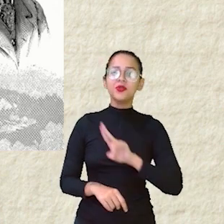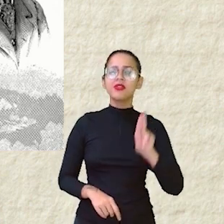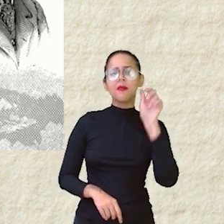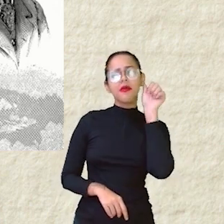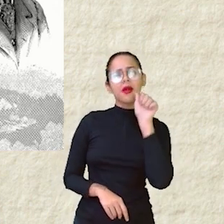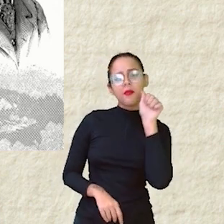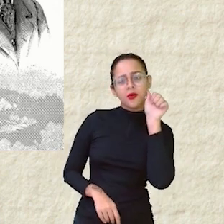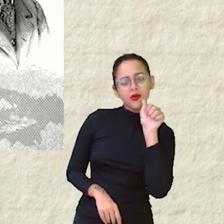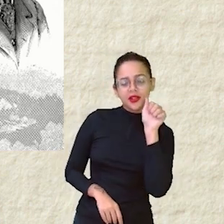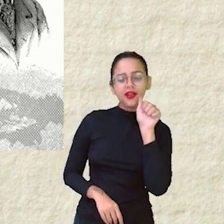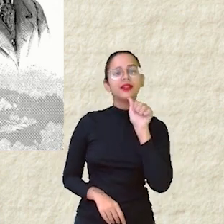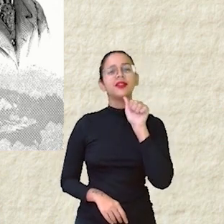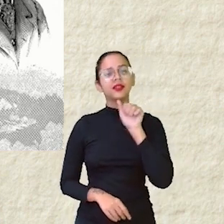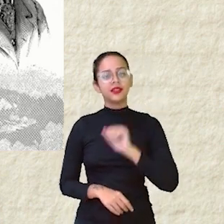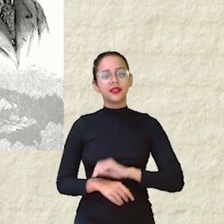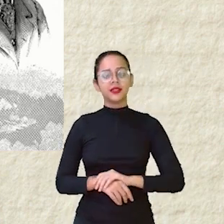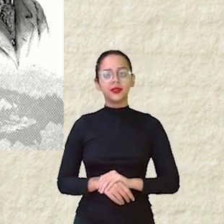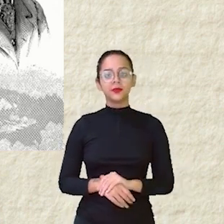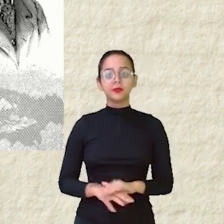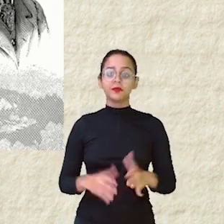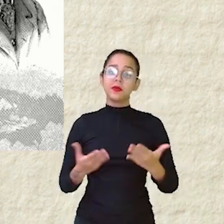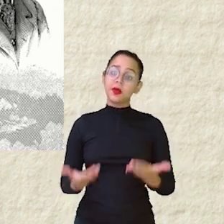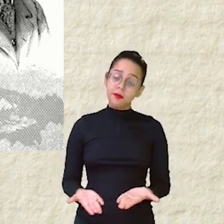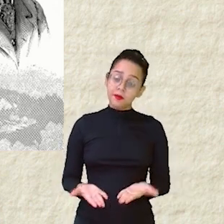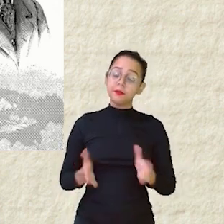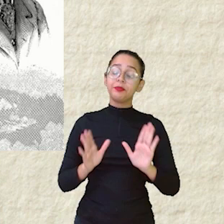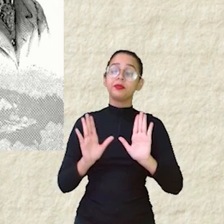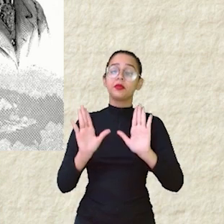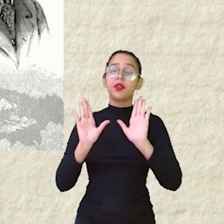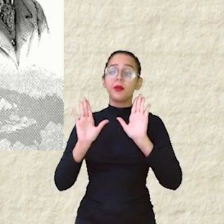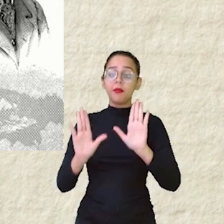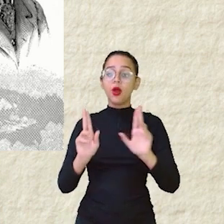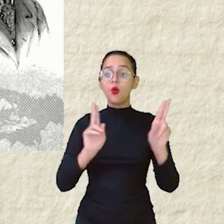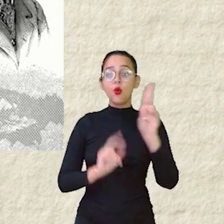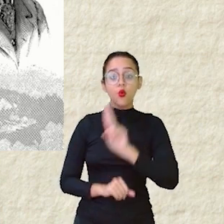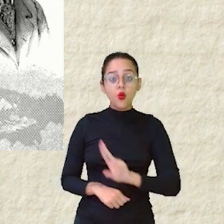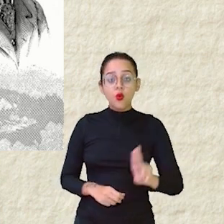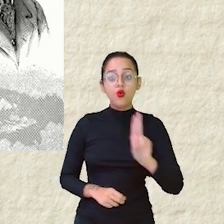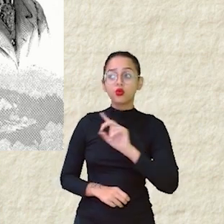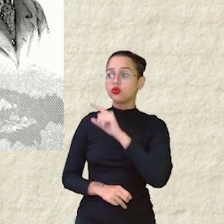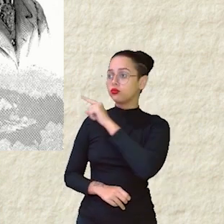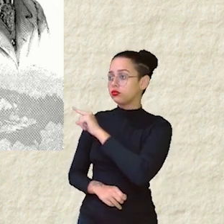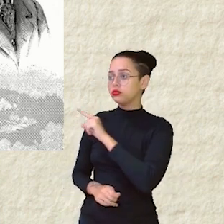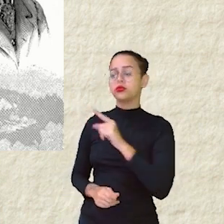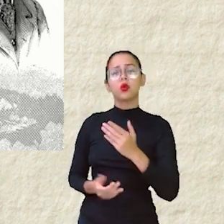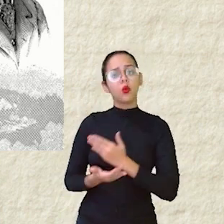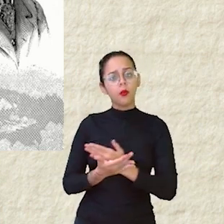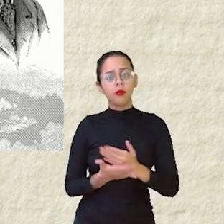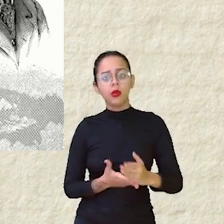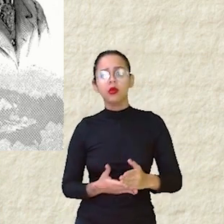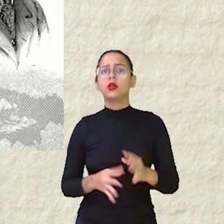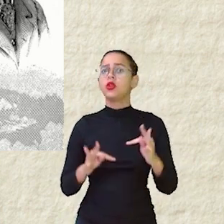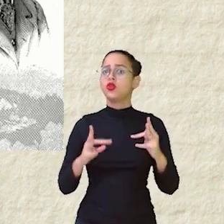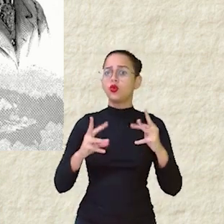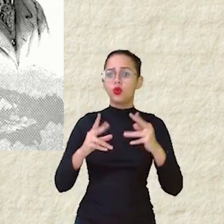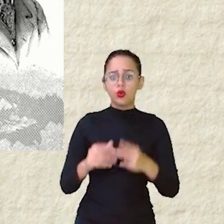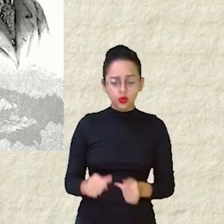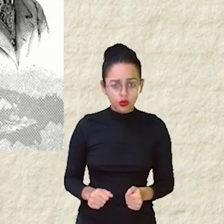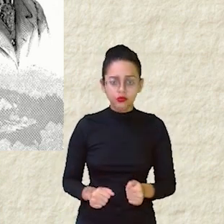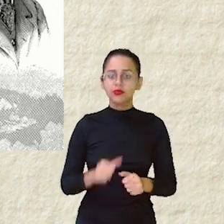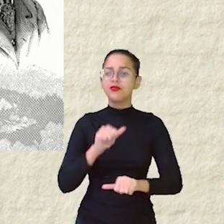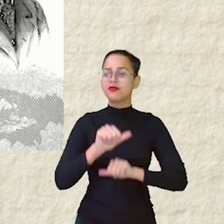moças, pelas mulheres, olha só. Mas a partir do uso de Santos Dumont, ficou amplamente aí,